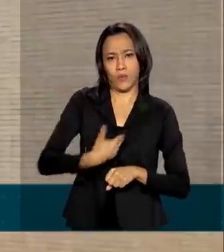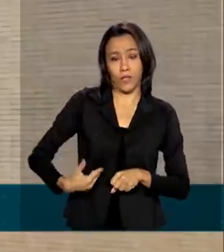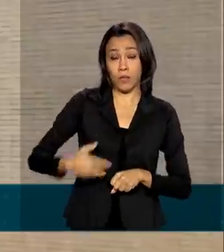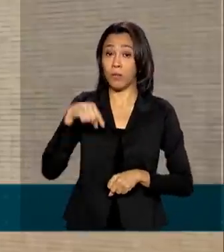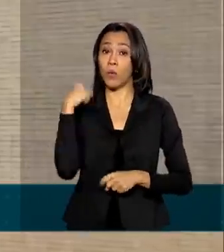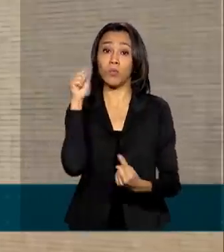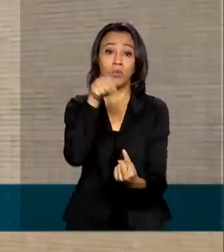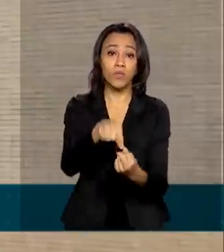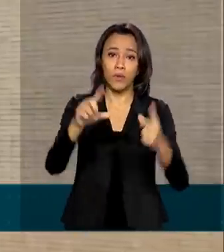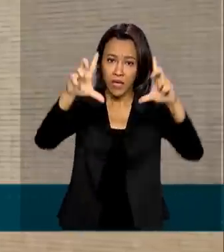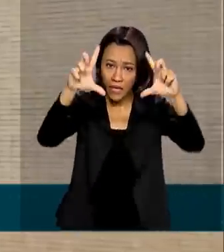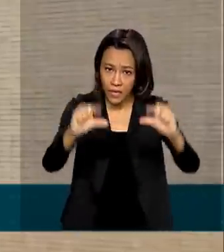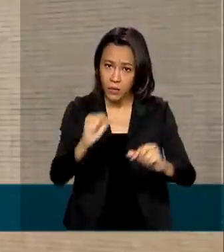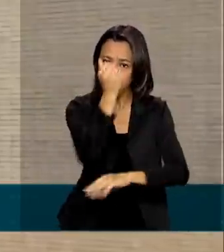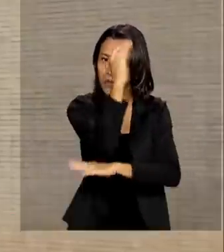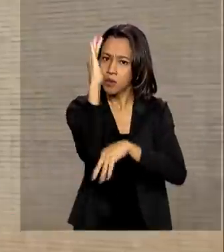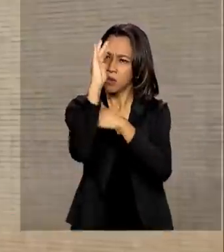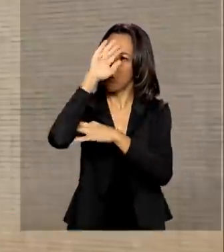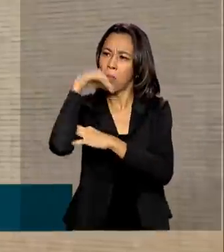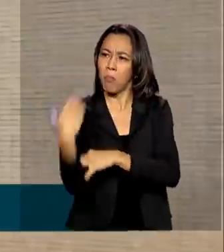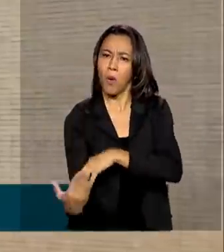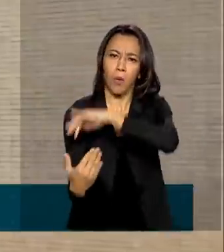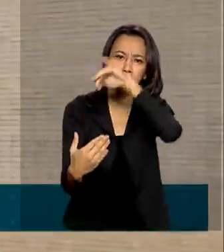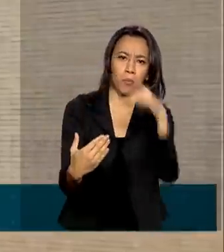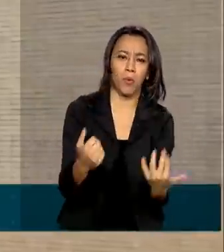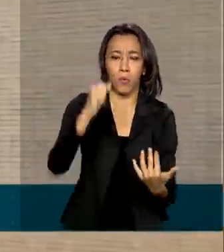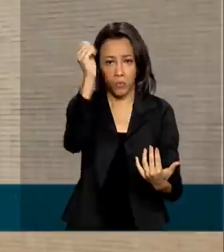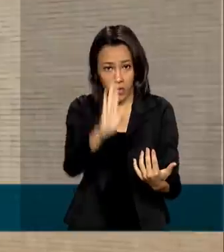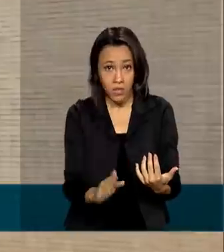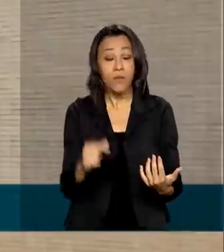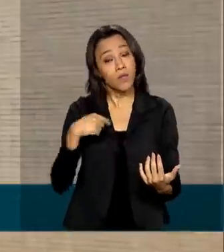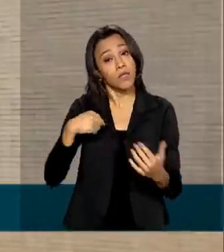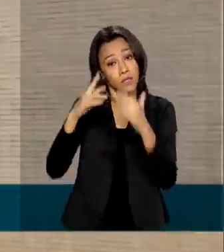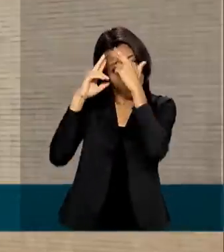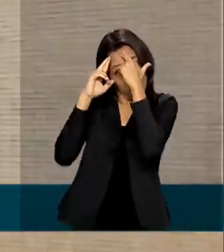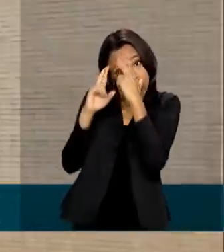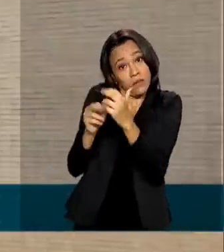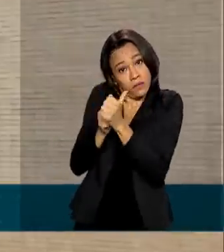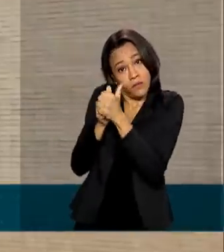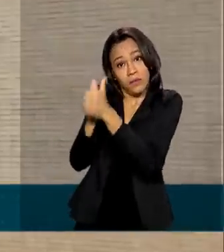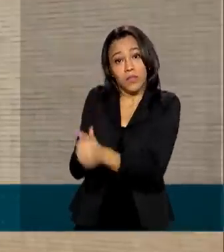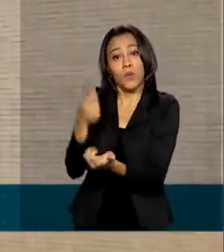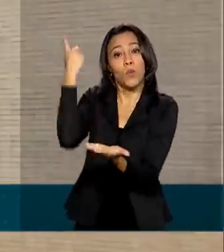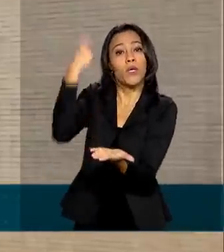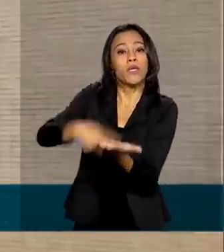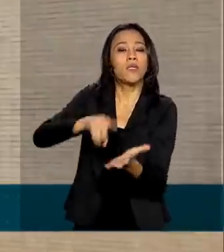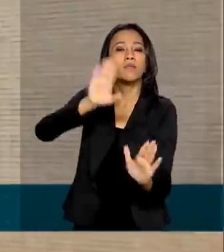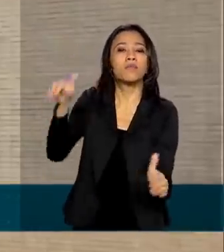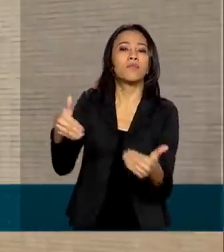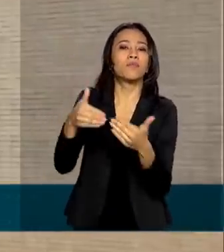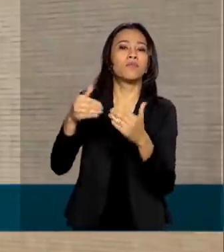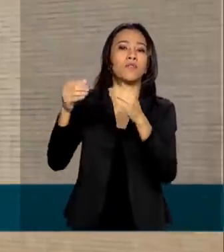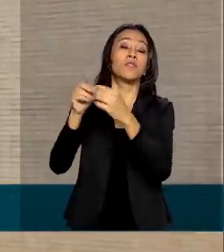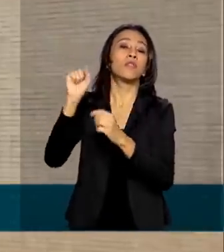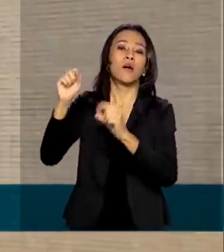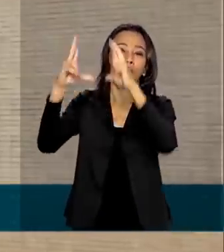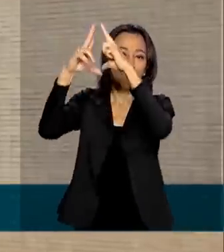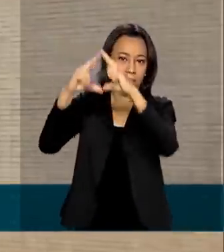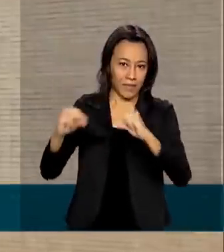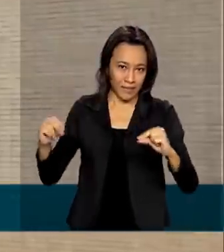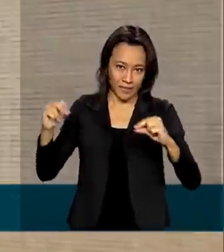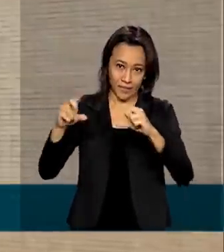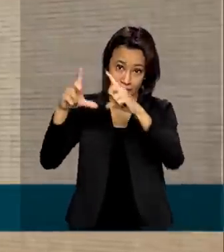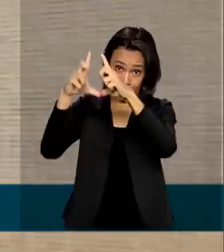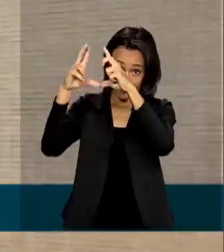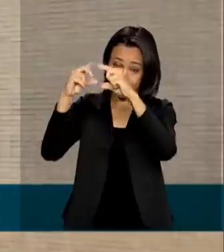no país, e, assim, cumprir o compromisso internacional assinado no Acordo de Paris. A meta do Brasil é a